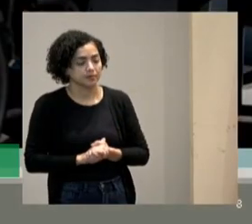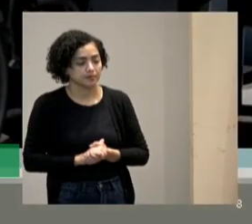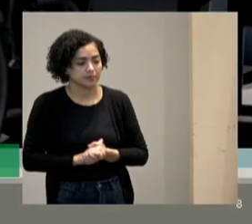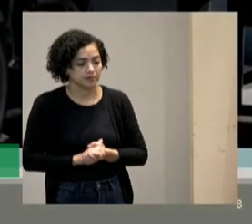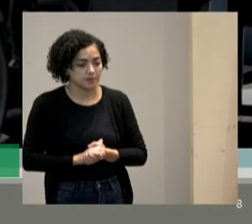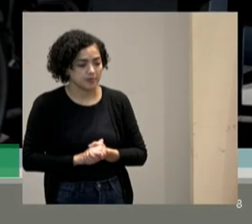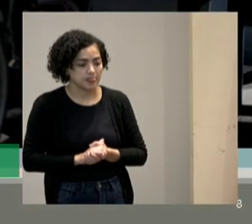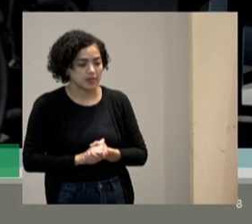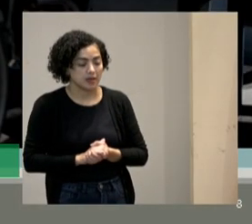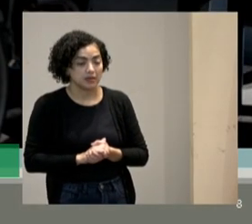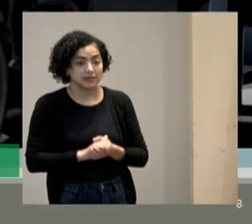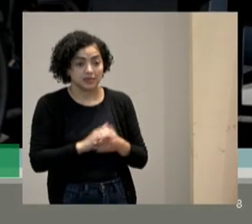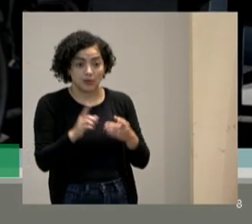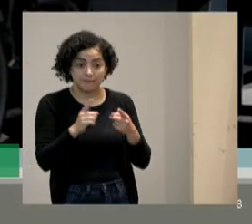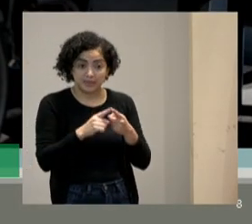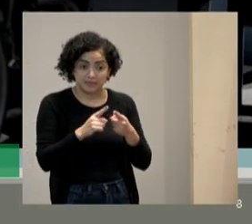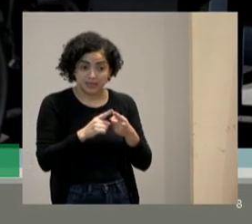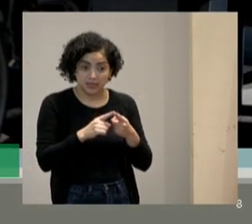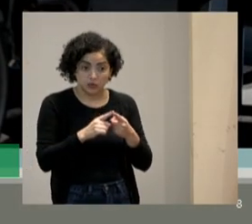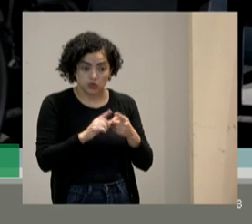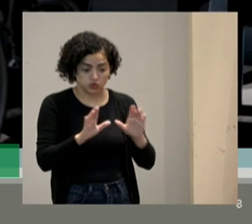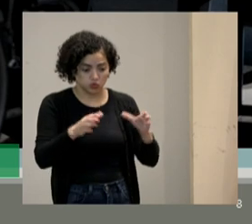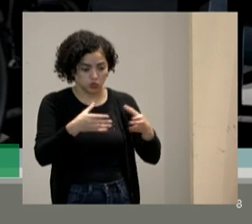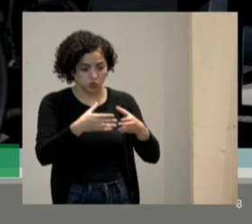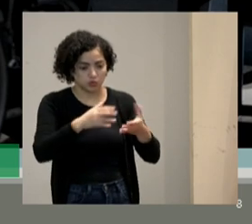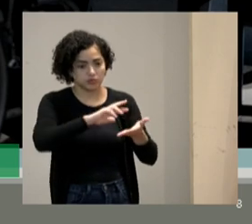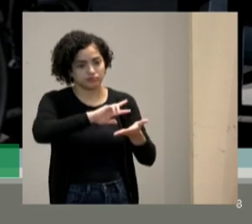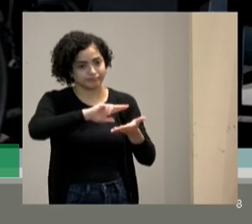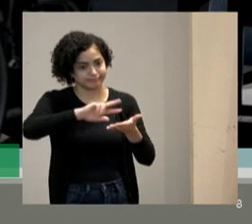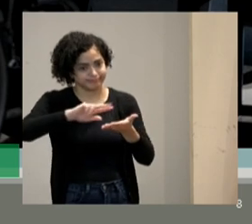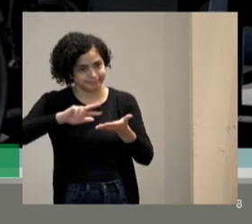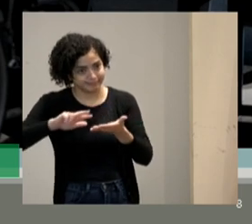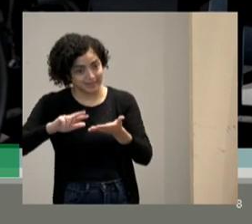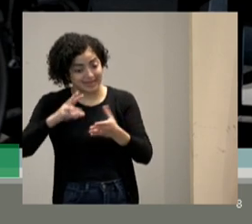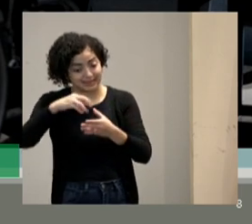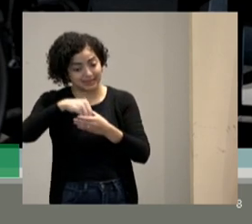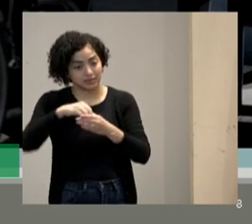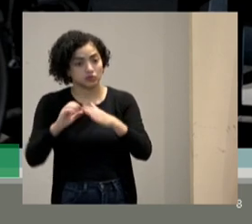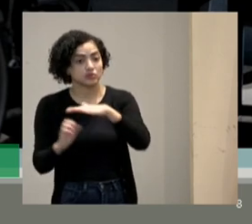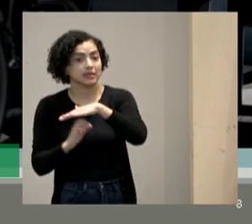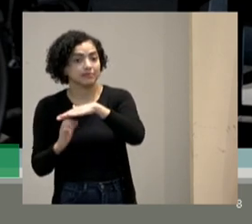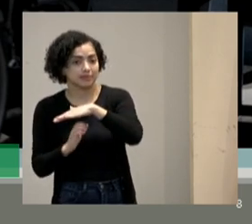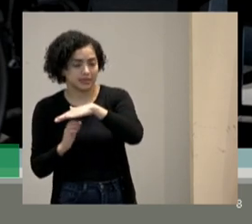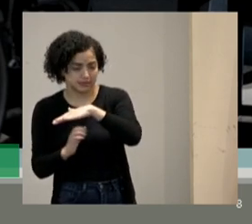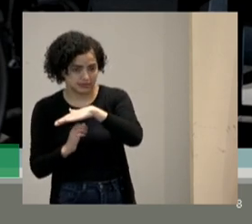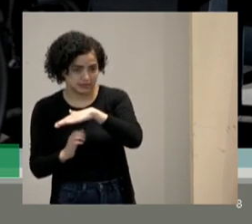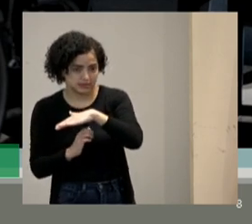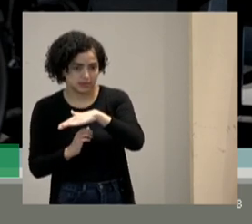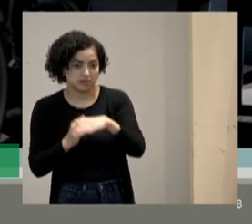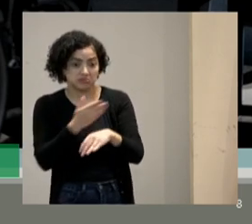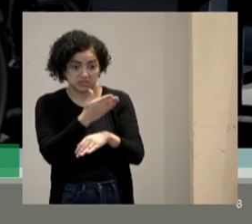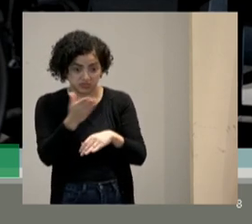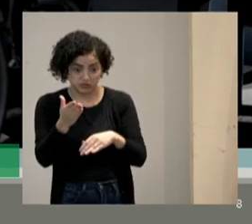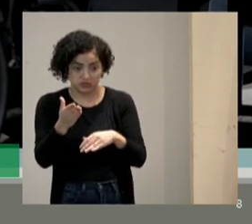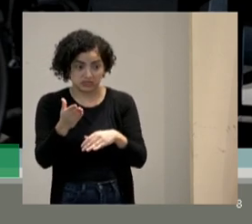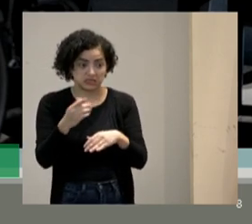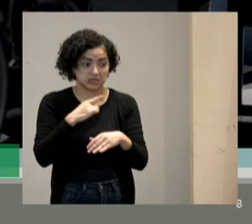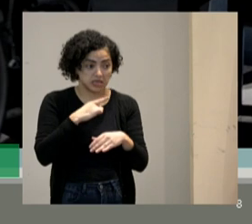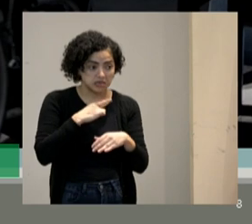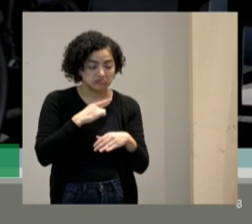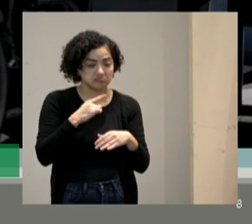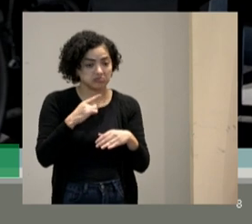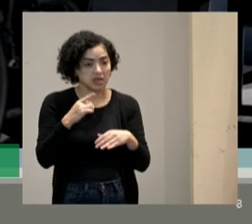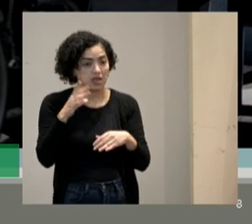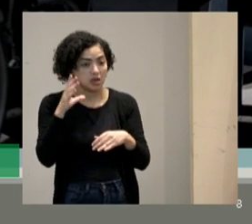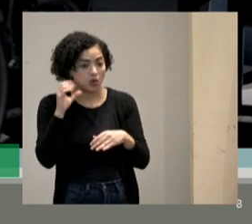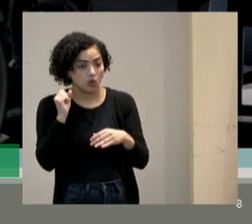a primeira coisa que a gente precisa fazer é ter um grupo multifuncional na empresa e ai estiver alguém de empresa me escutando para